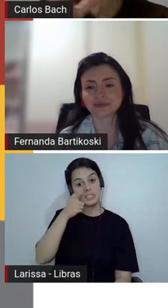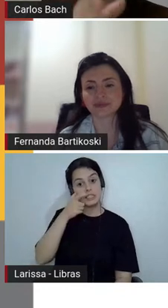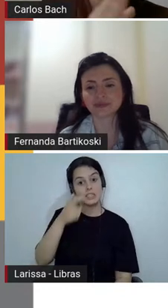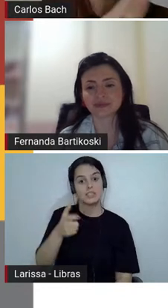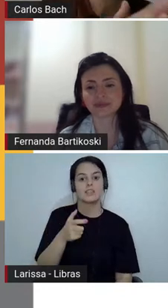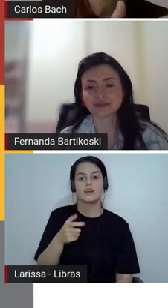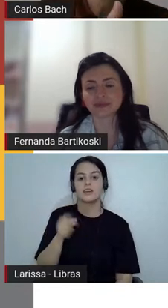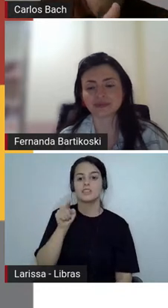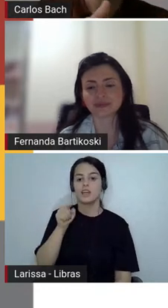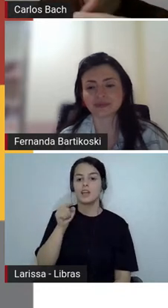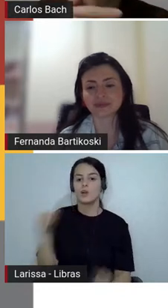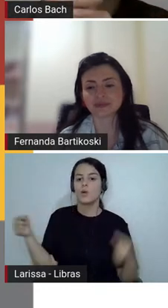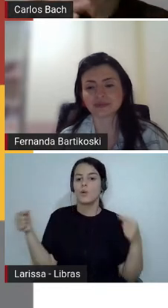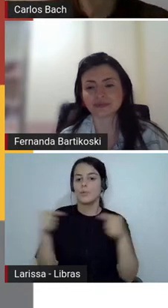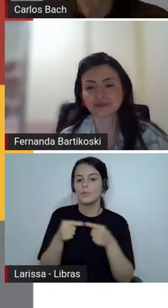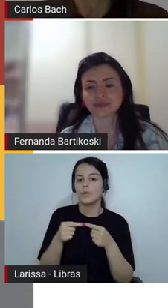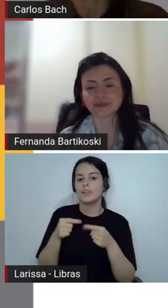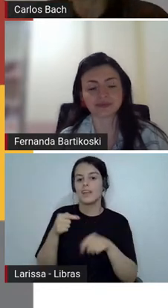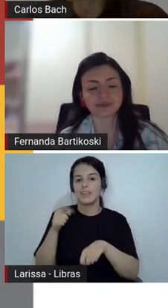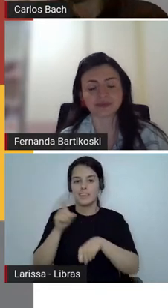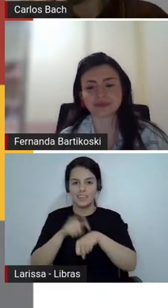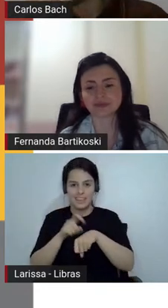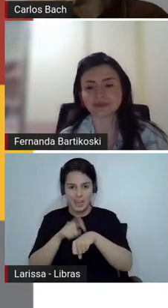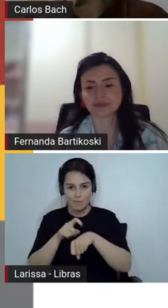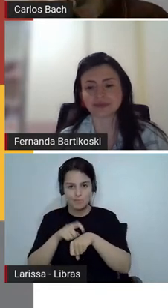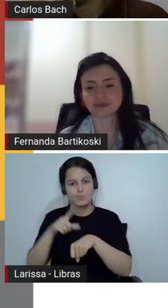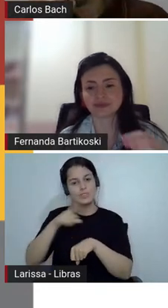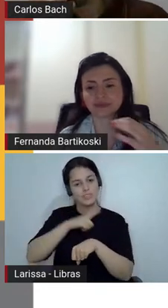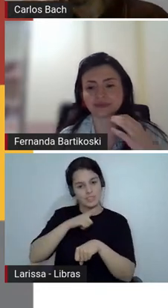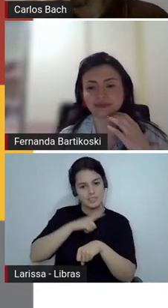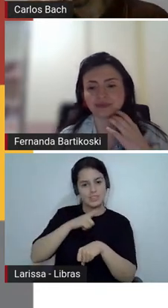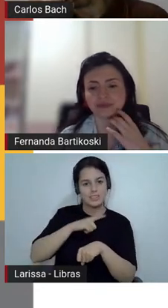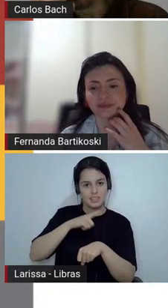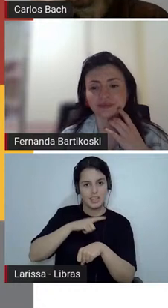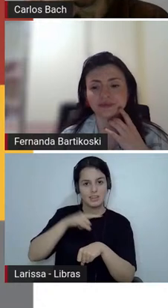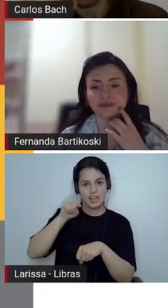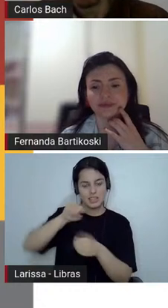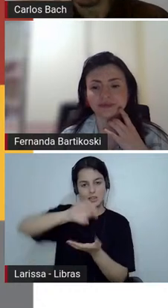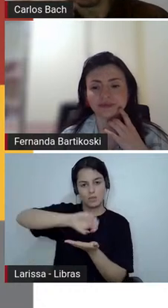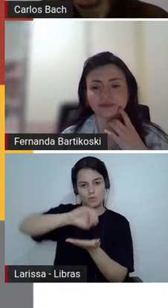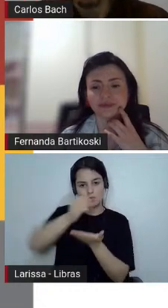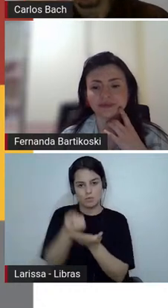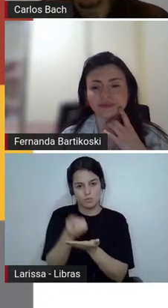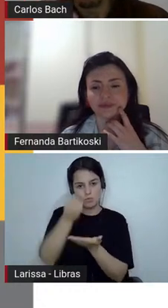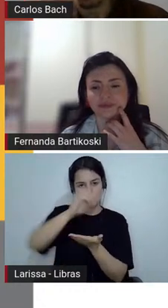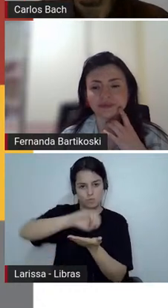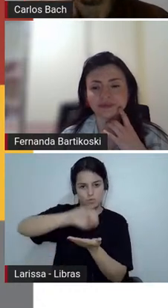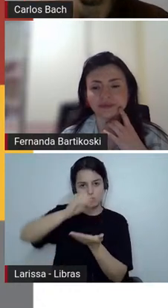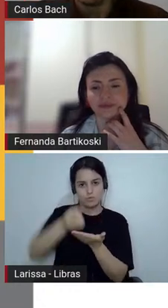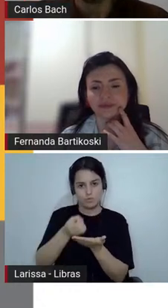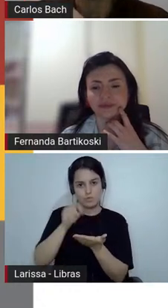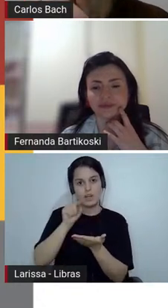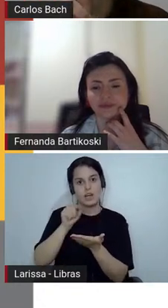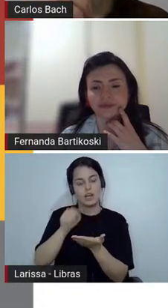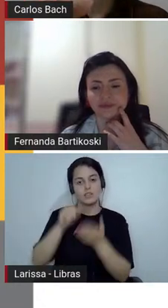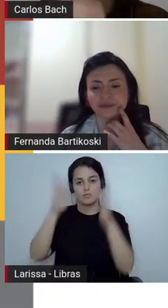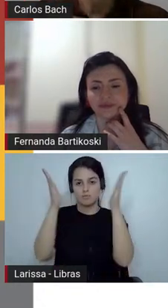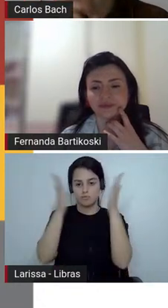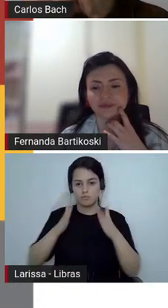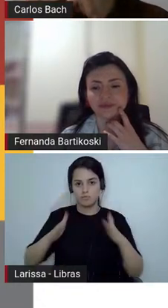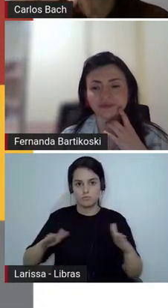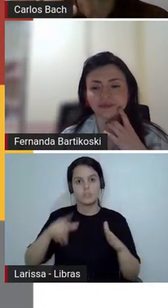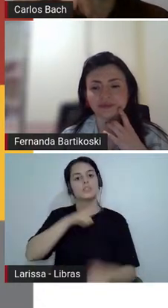tempo que nos corrói quem leu o mito de Cronos sabe que ele engolia os próprios filhos